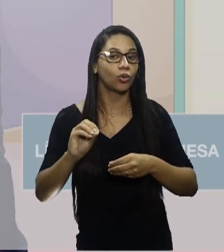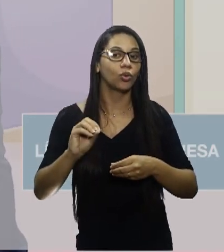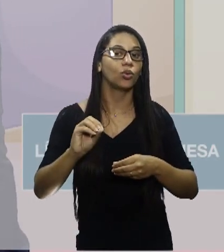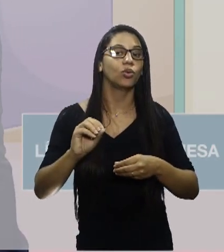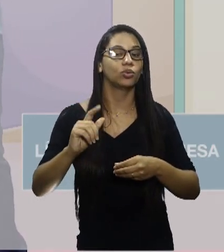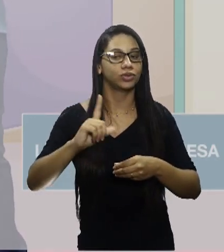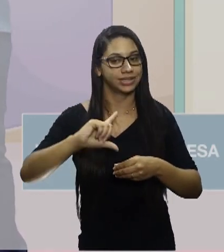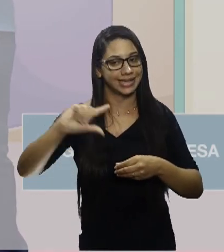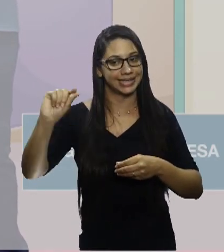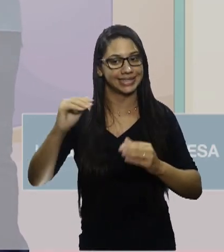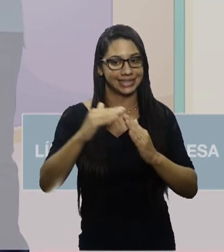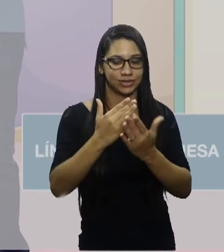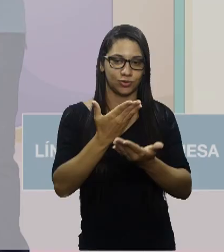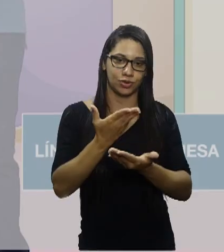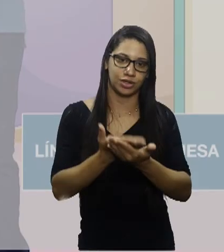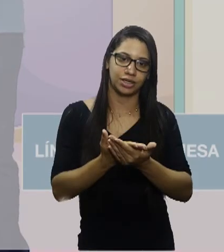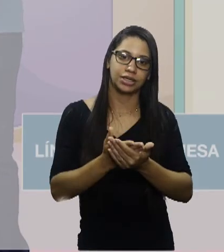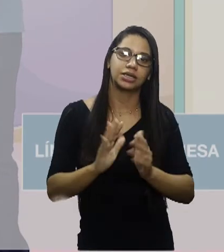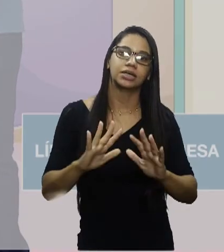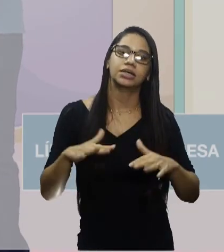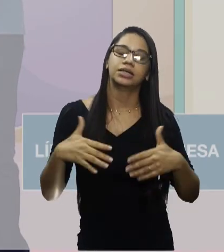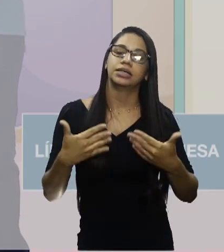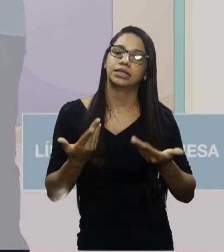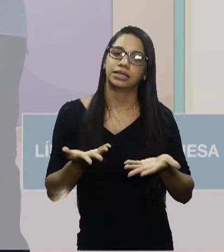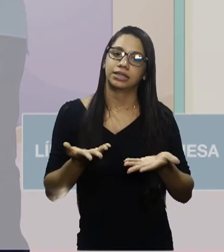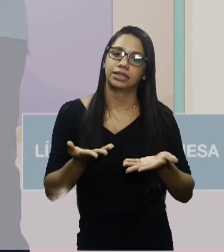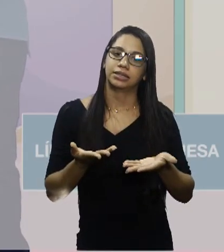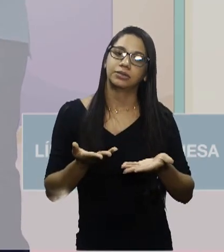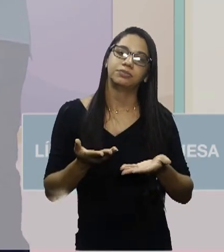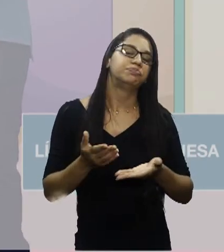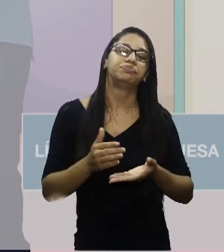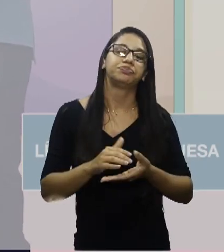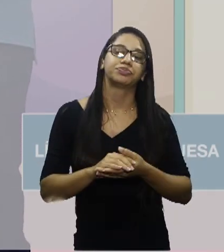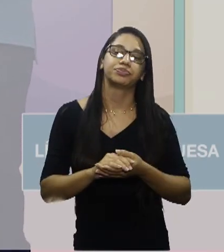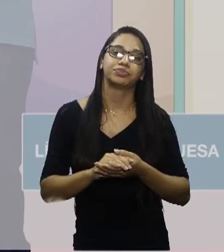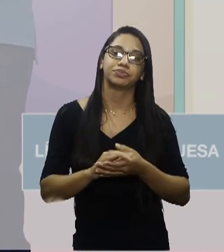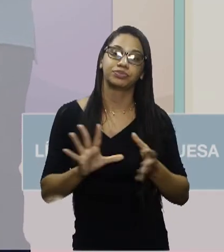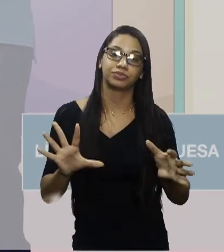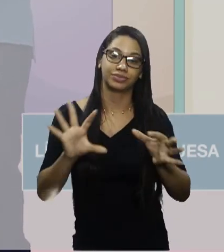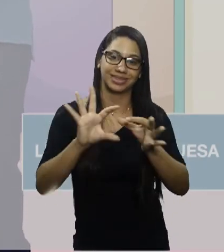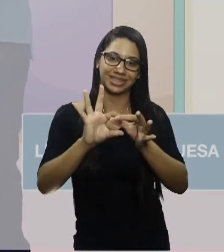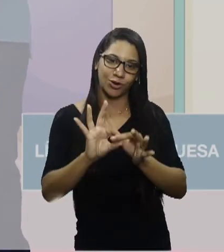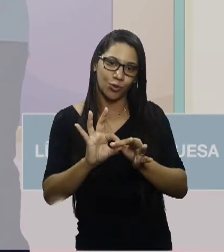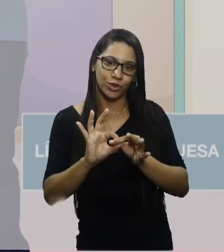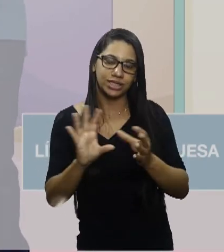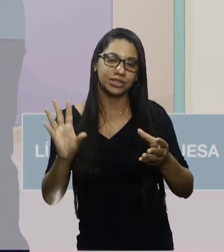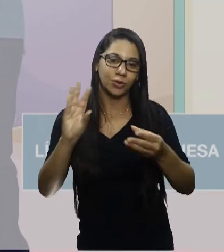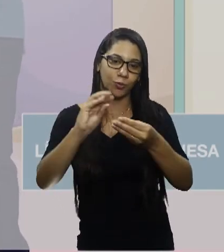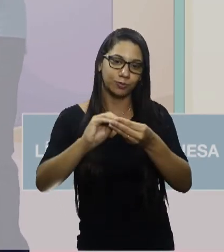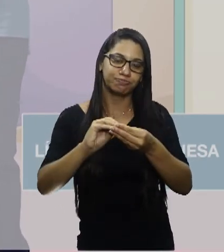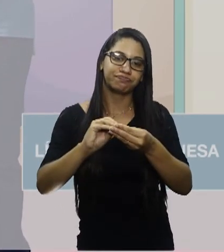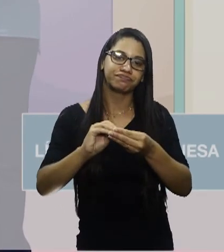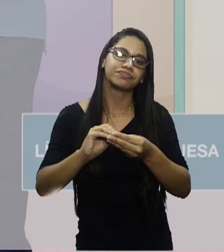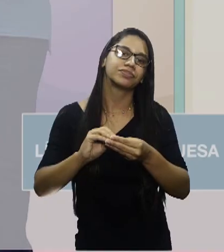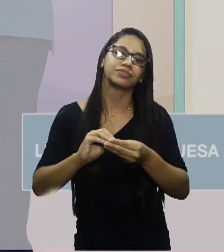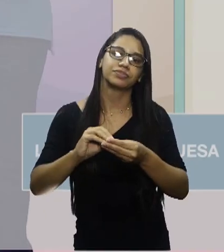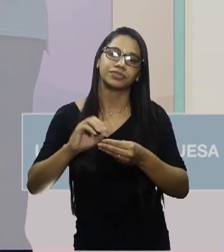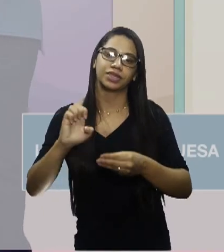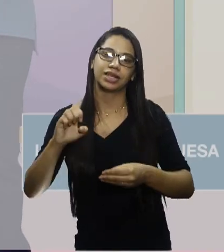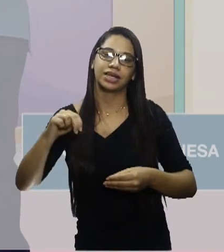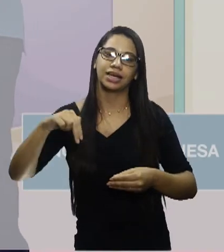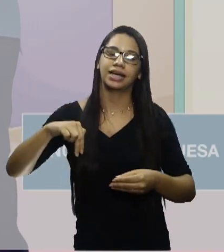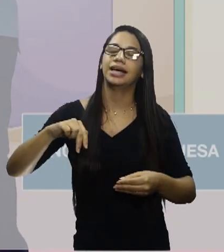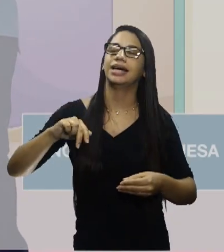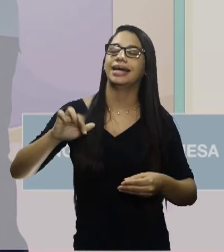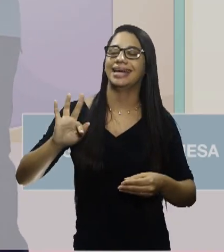colégio, ok? Então, e as conjunções coordenadas conclusivas são, então, por